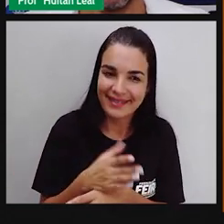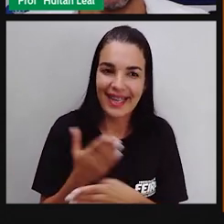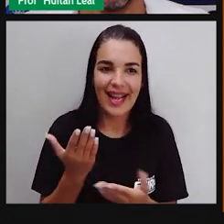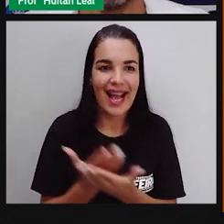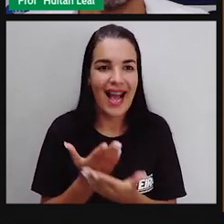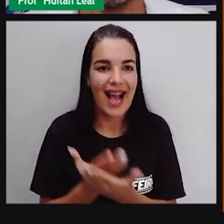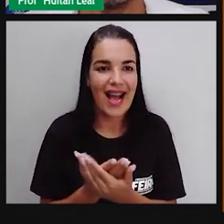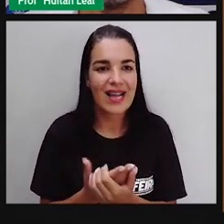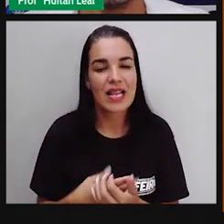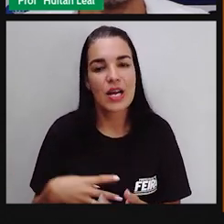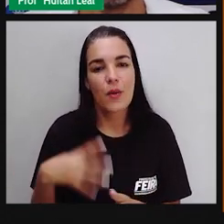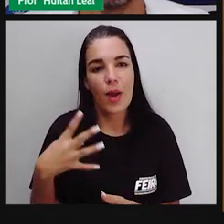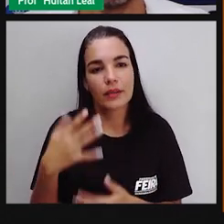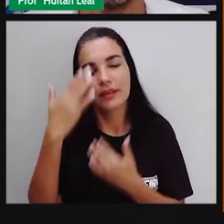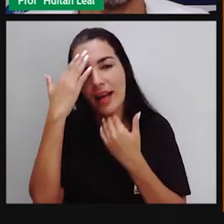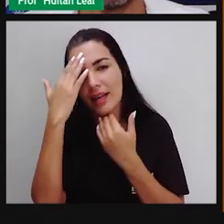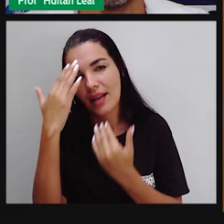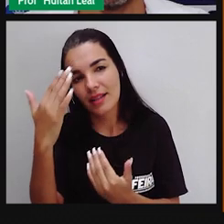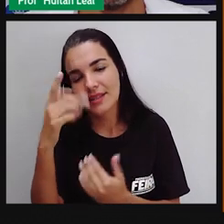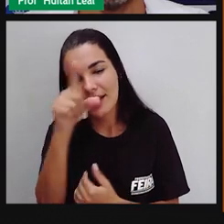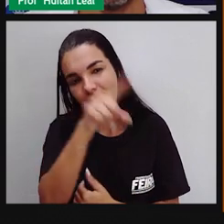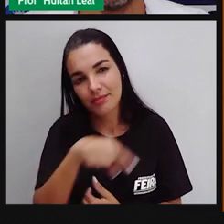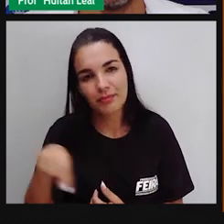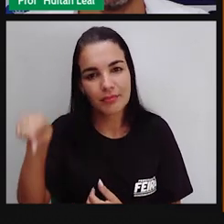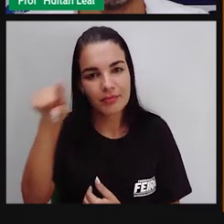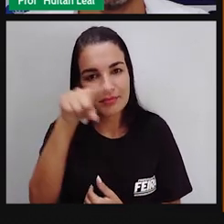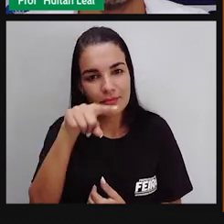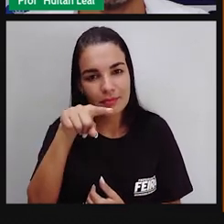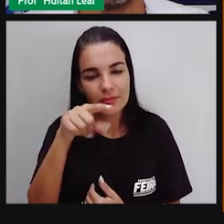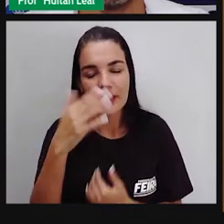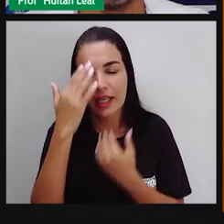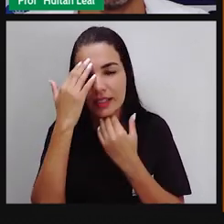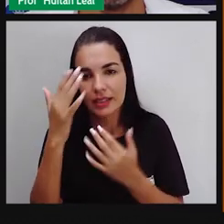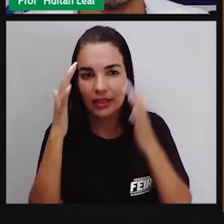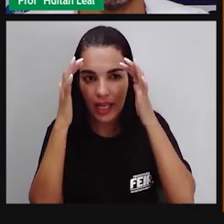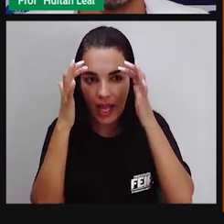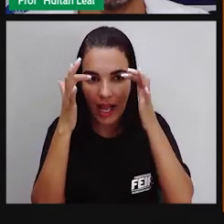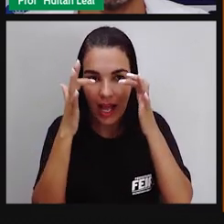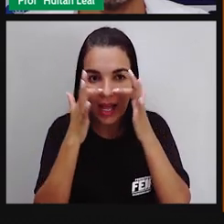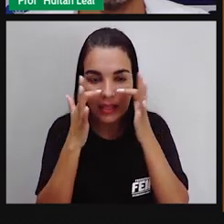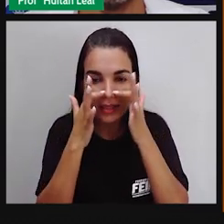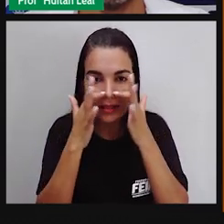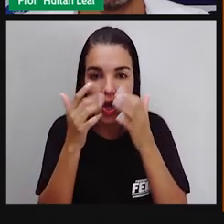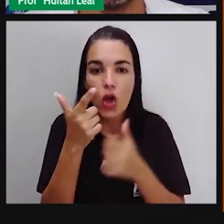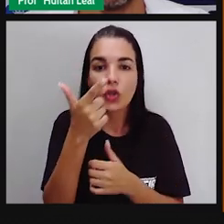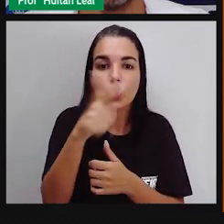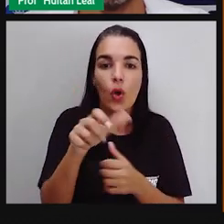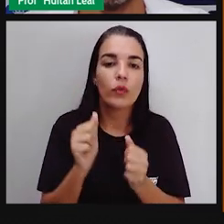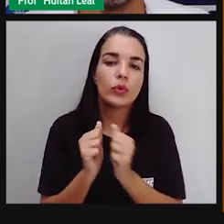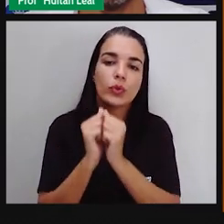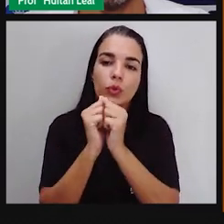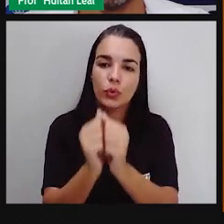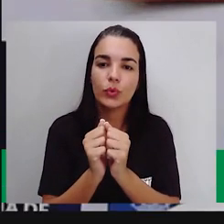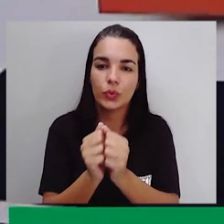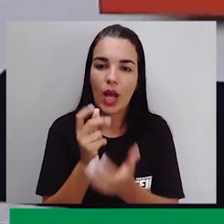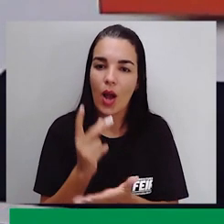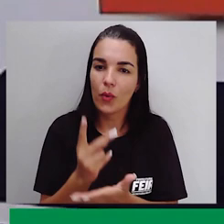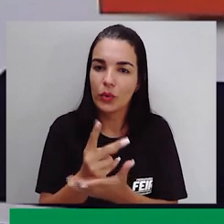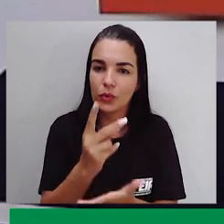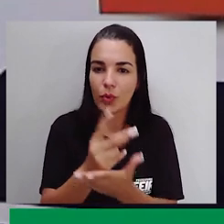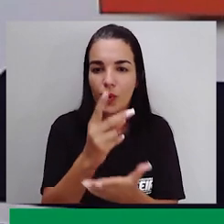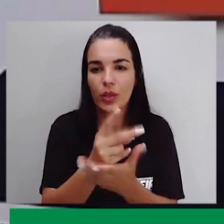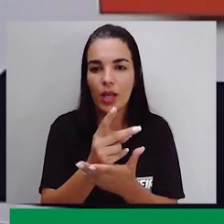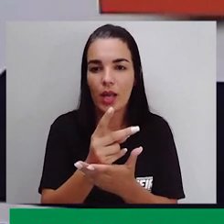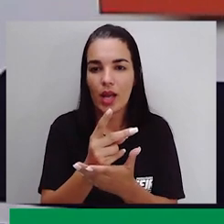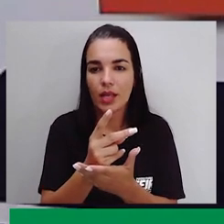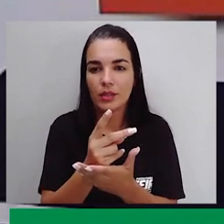quarta aula. eu agradeço a presença de vocês, agradeço a atenção e em breve estaremos juntos novamente para dar